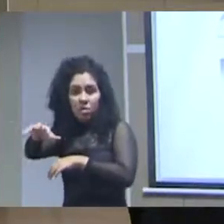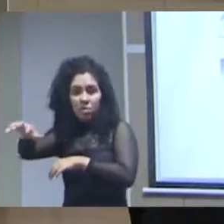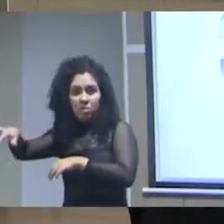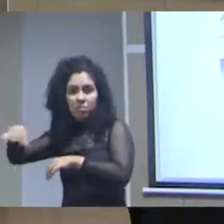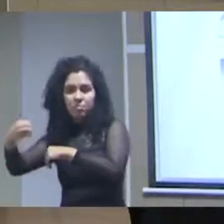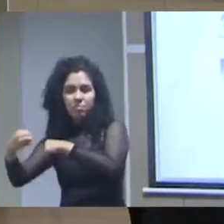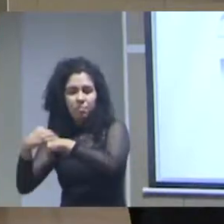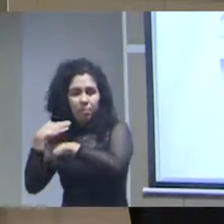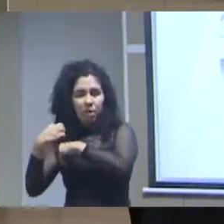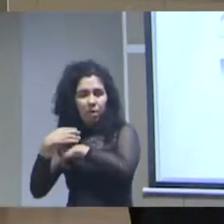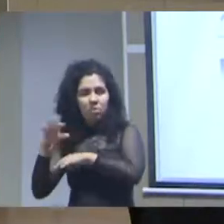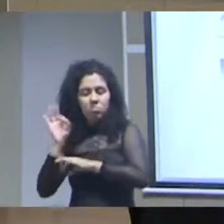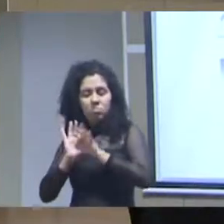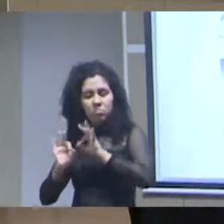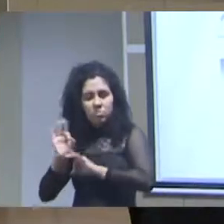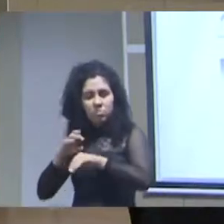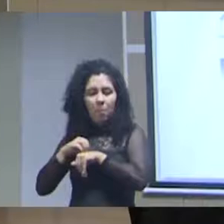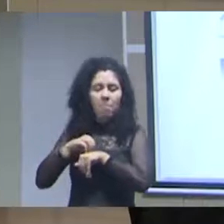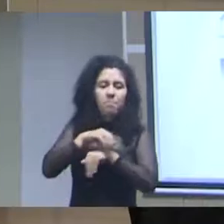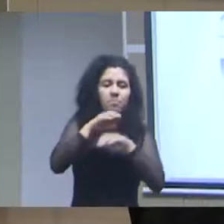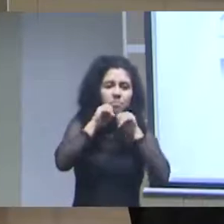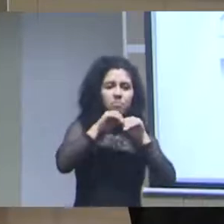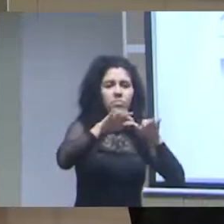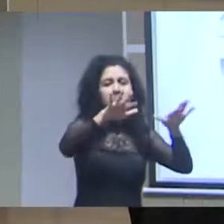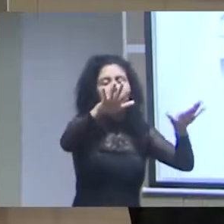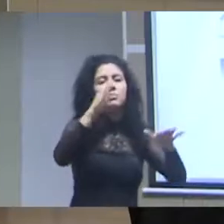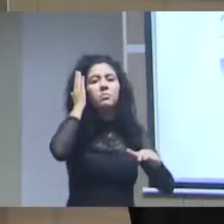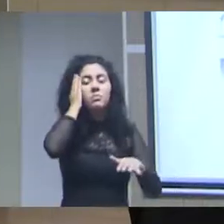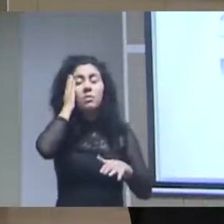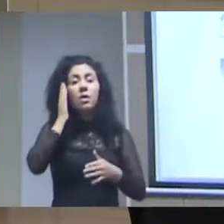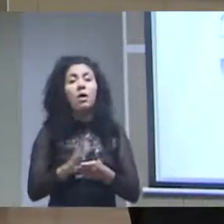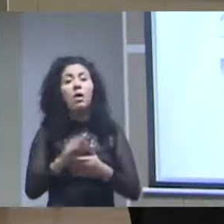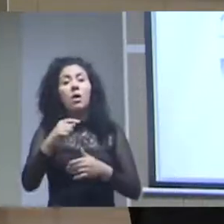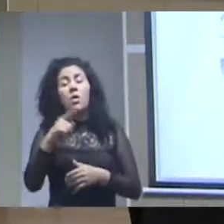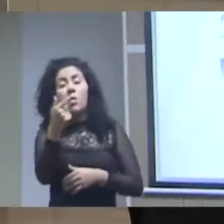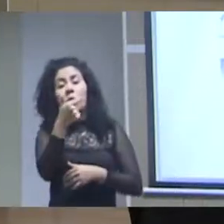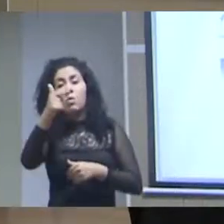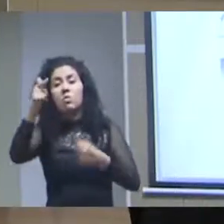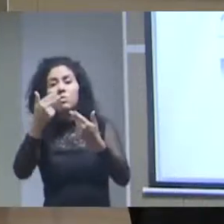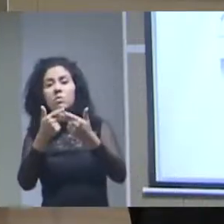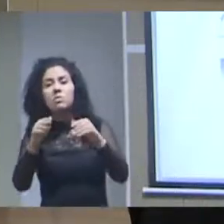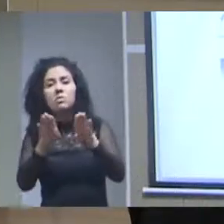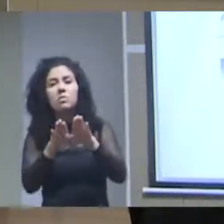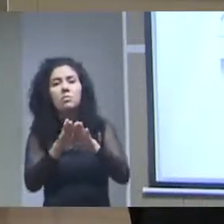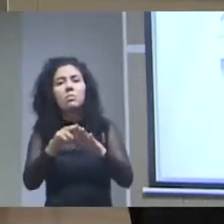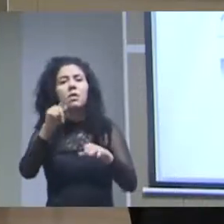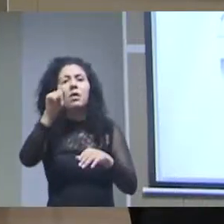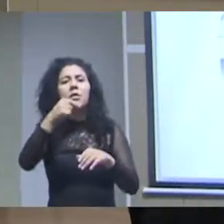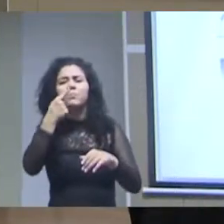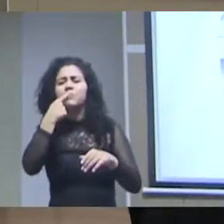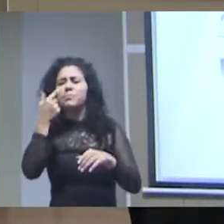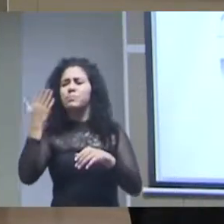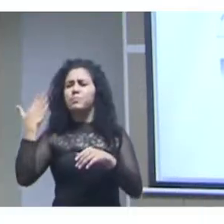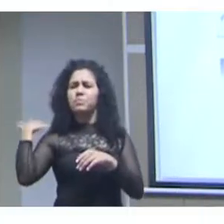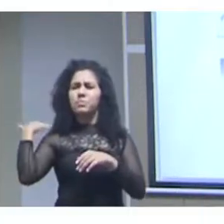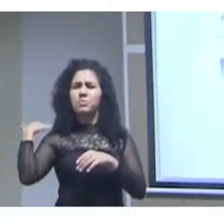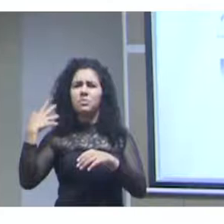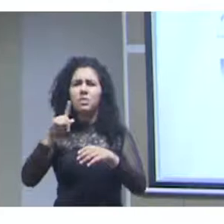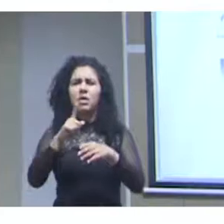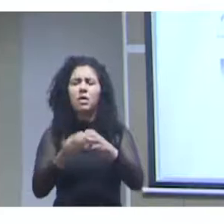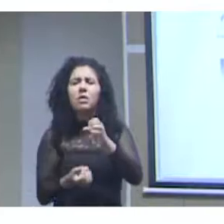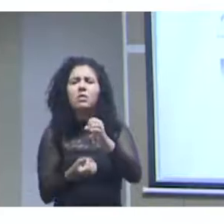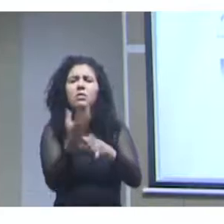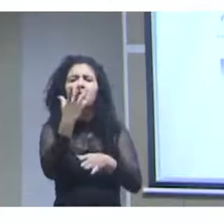outra ferramenta é o Atlas do Estado brasileiro é uma ferramenta mais recente que compila informações de